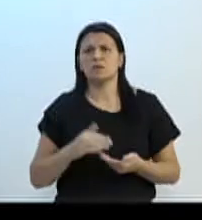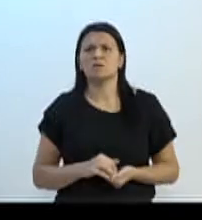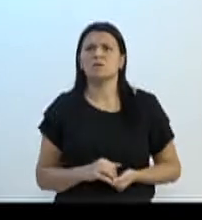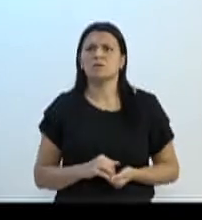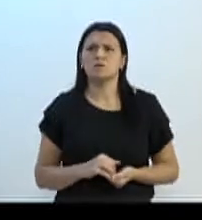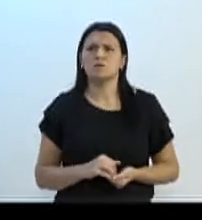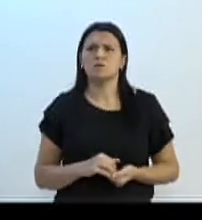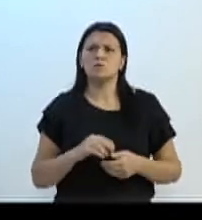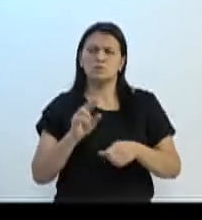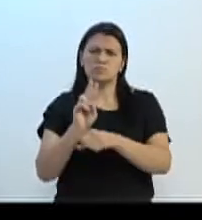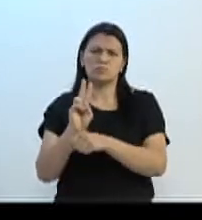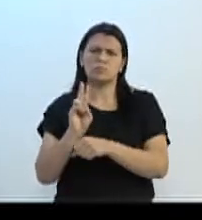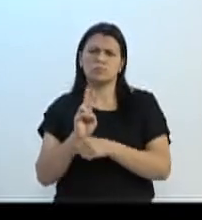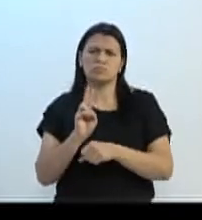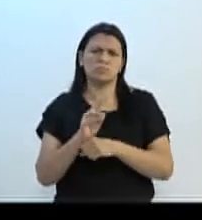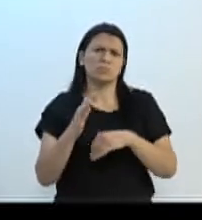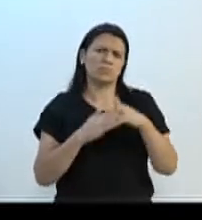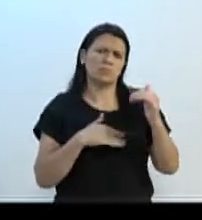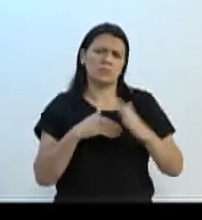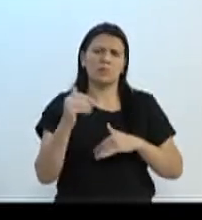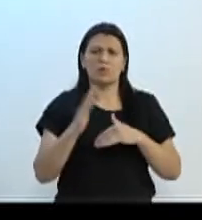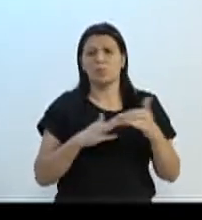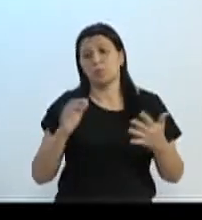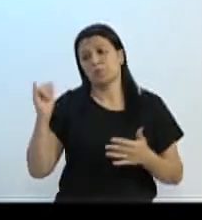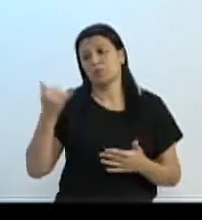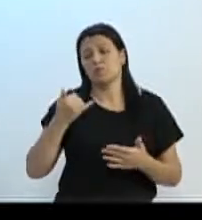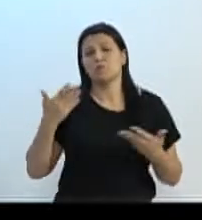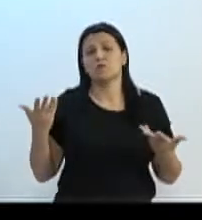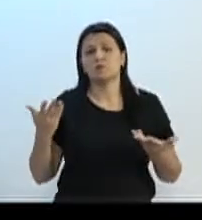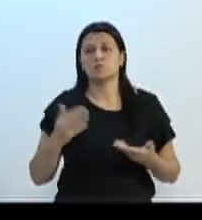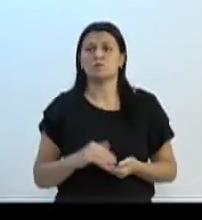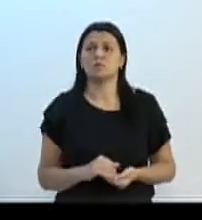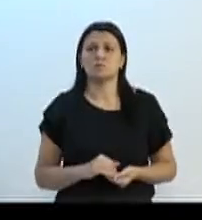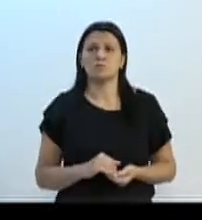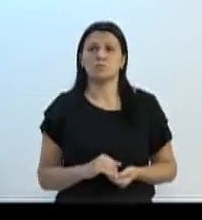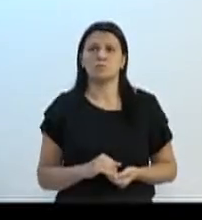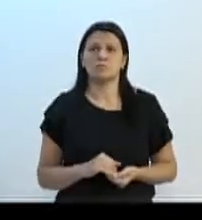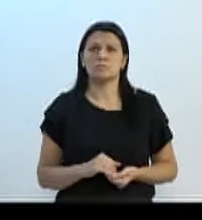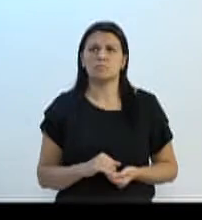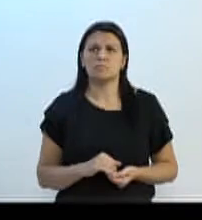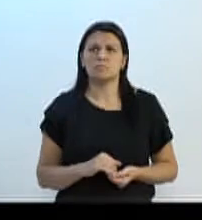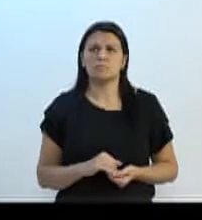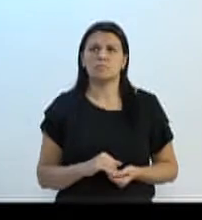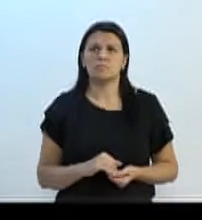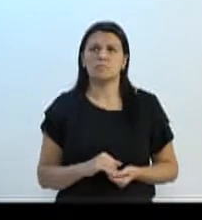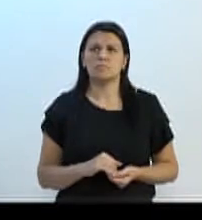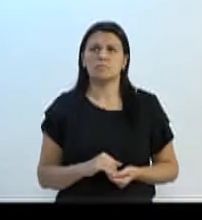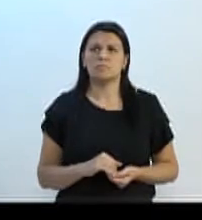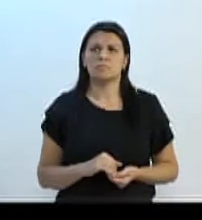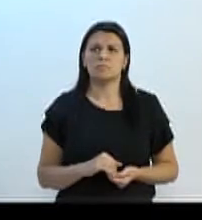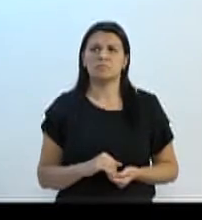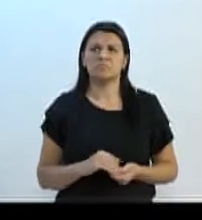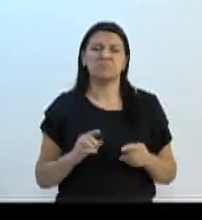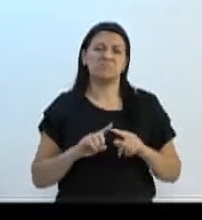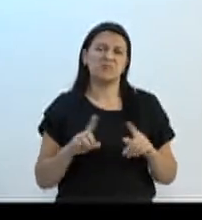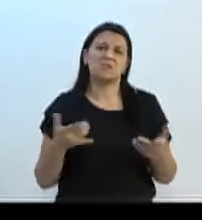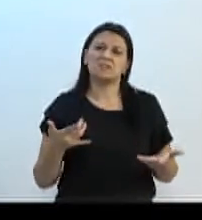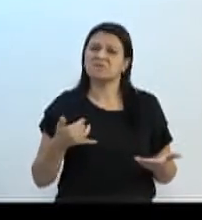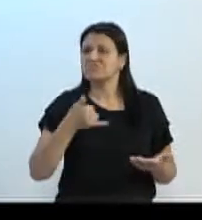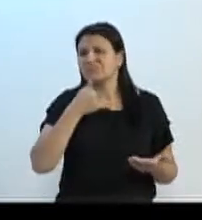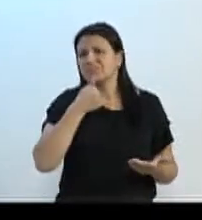princípio, cuidando da obra, pelo menos é o que nos informou, que foi pedido para que ele ficasse aqui. Mas, infelizmente,